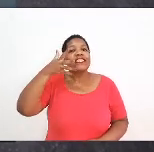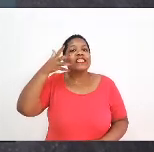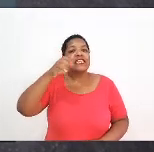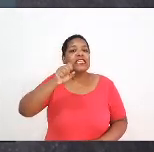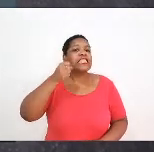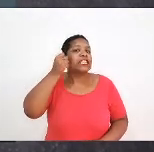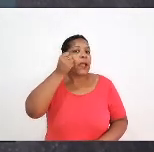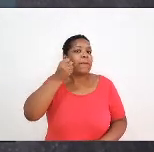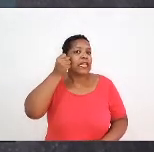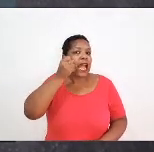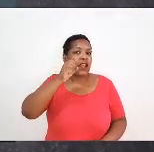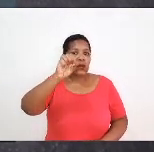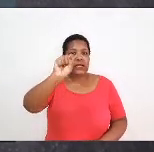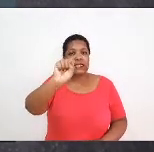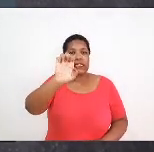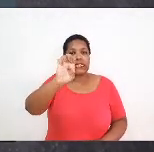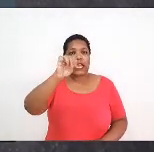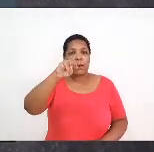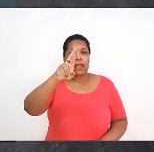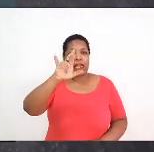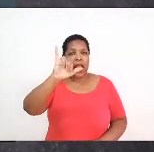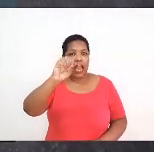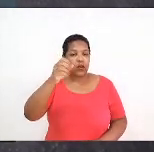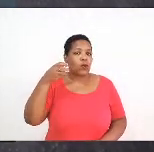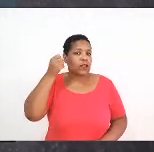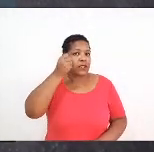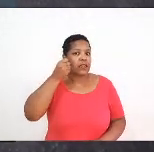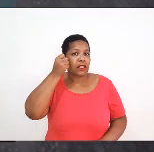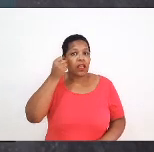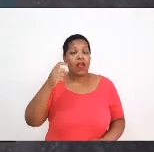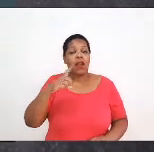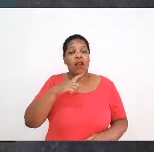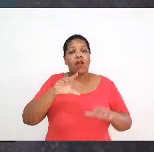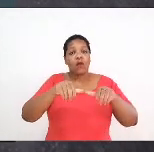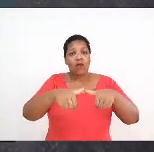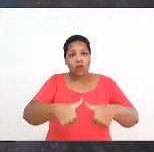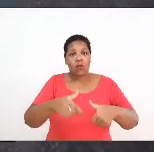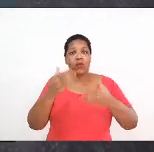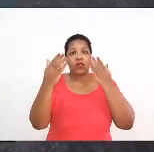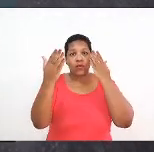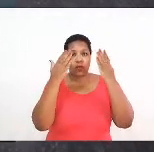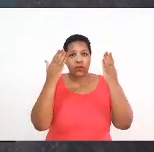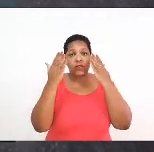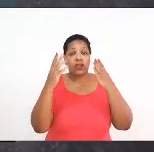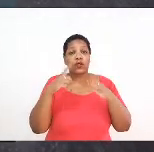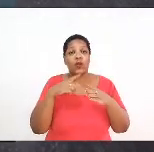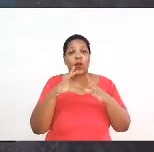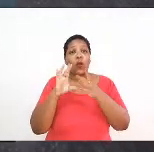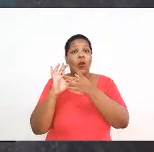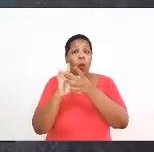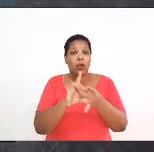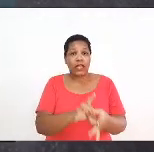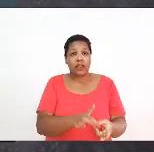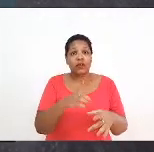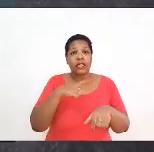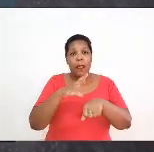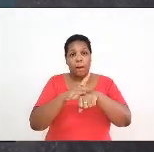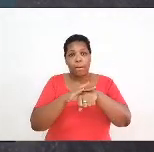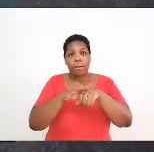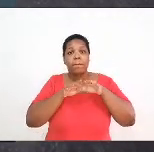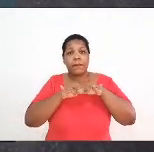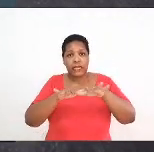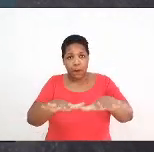Formação em Psicologia no Contexto da Pandemia da COVID-19, e aí a gente vai discutir o